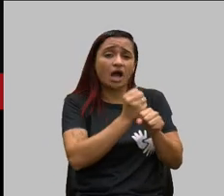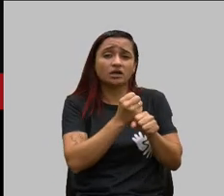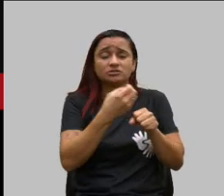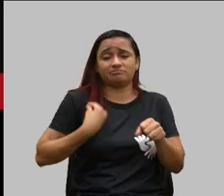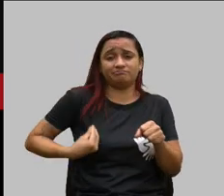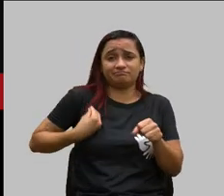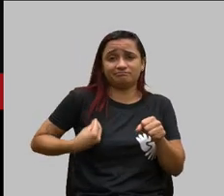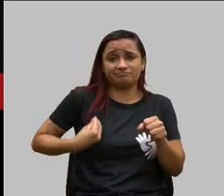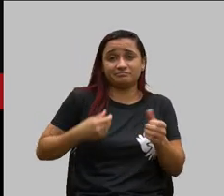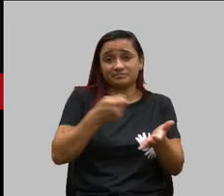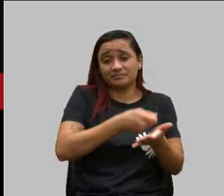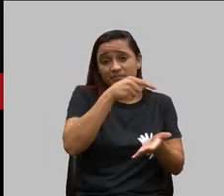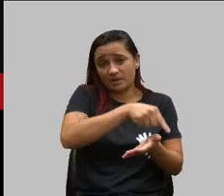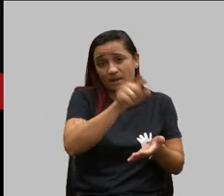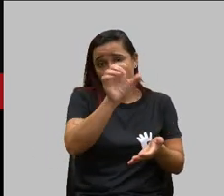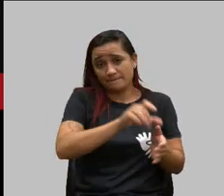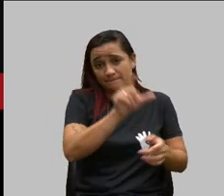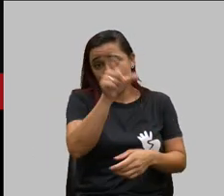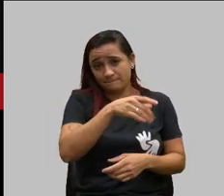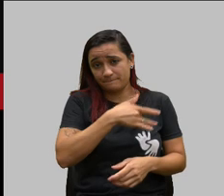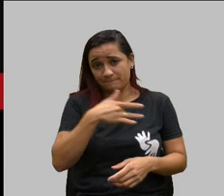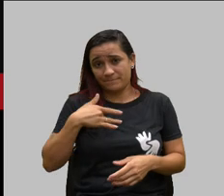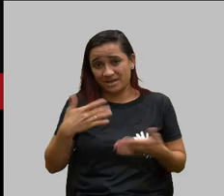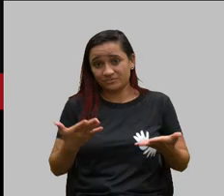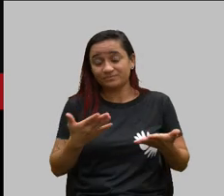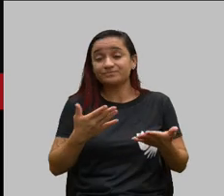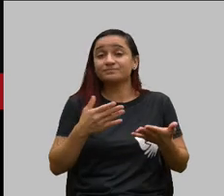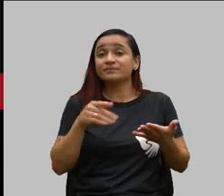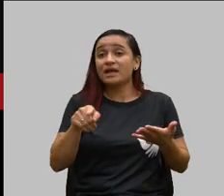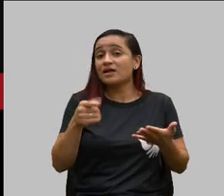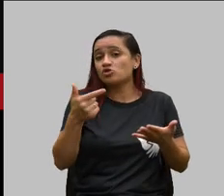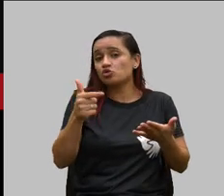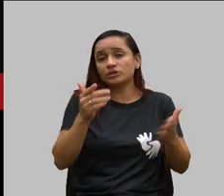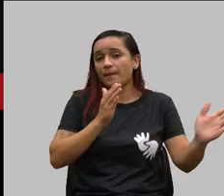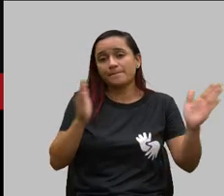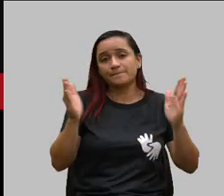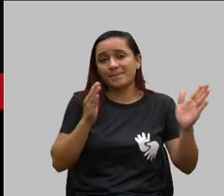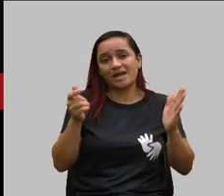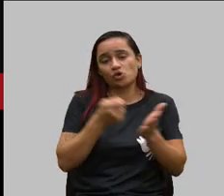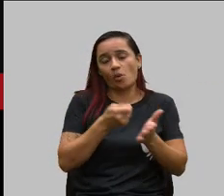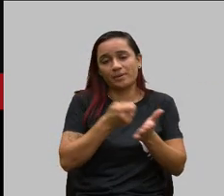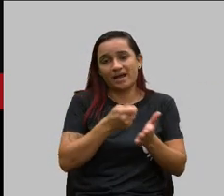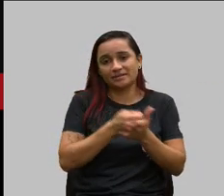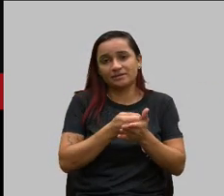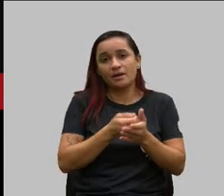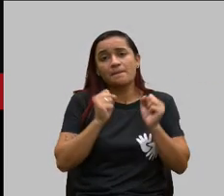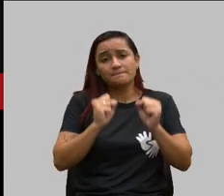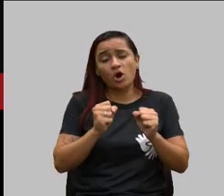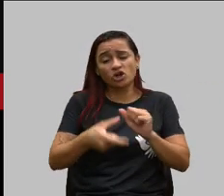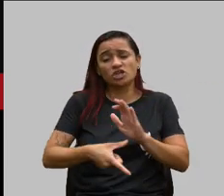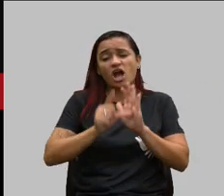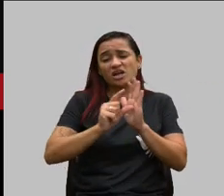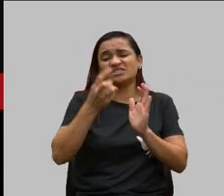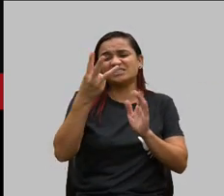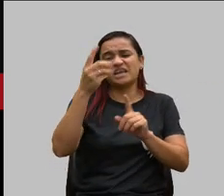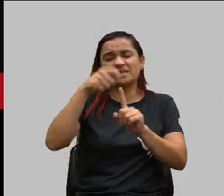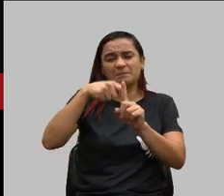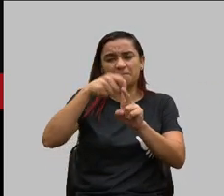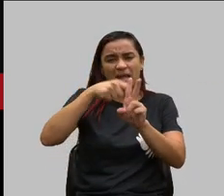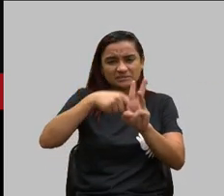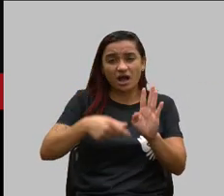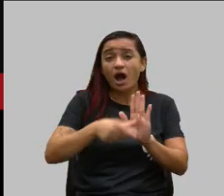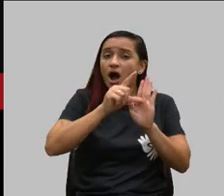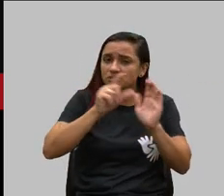nesses casos que estamos tratando aqui de rescisão ele não tem prazo de permanência ele pode estar menos de três meses no plano que ele vai poder